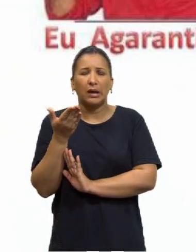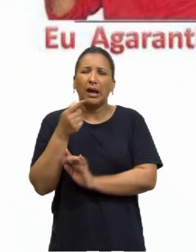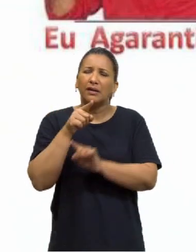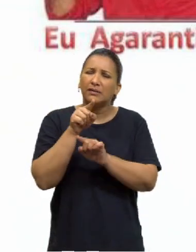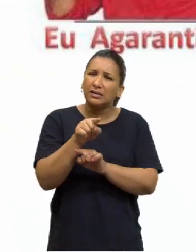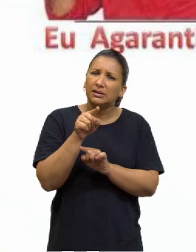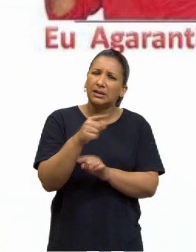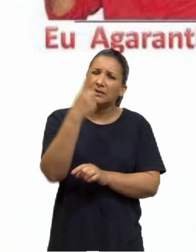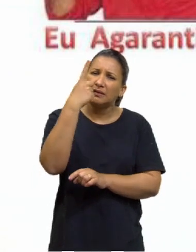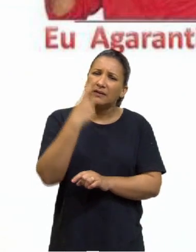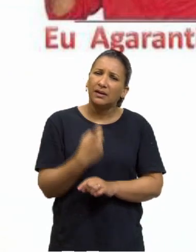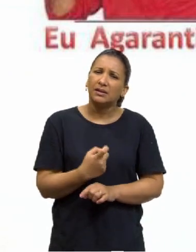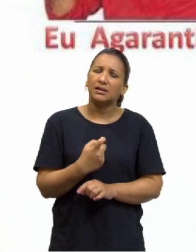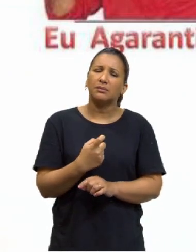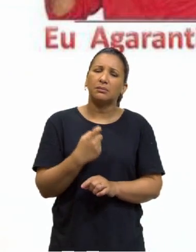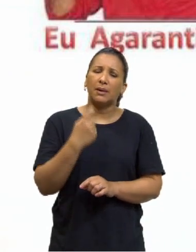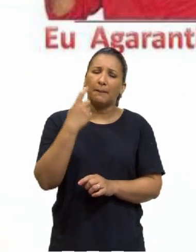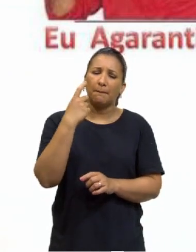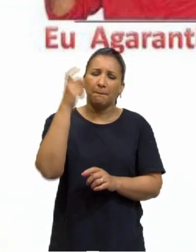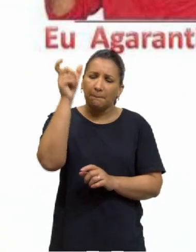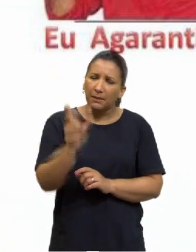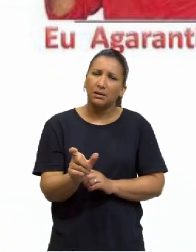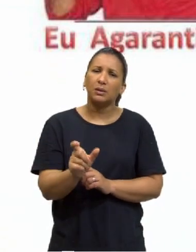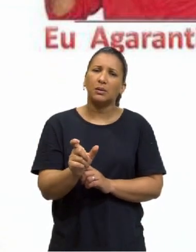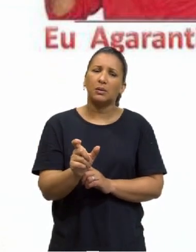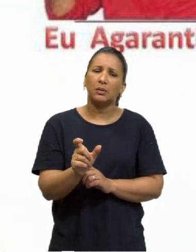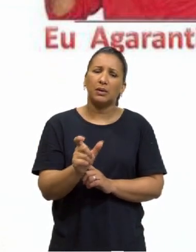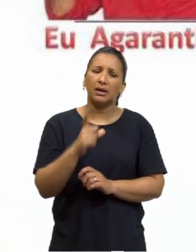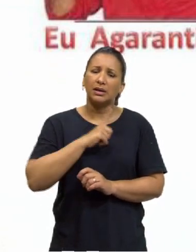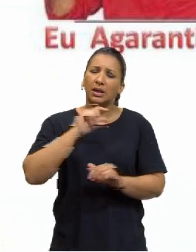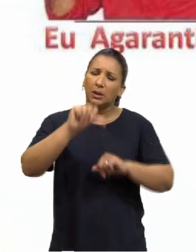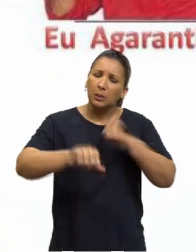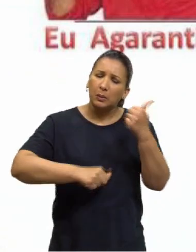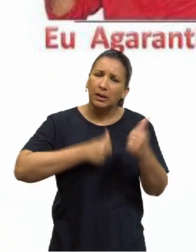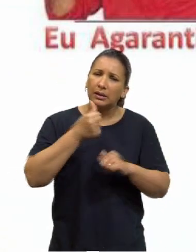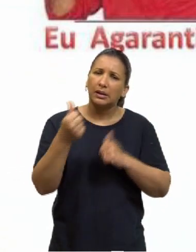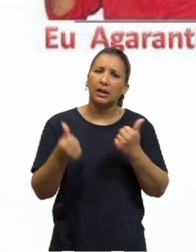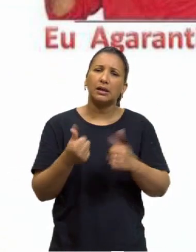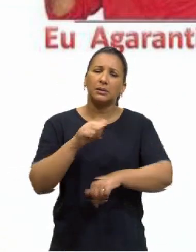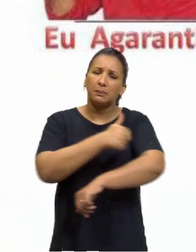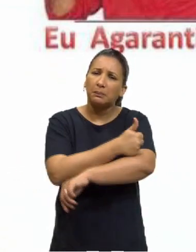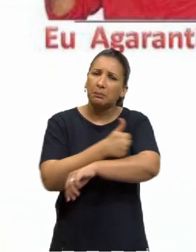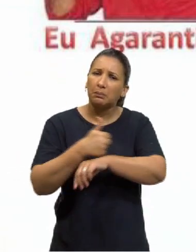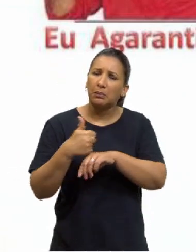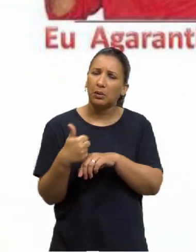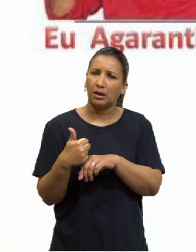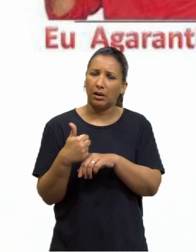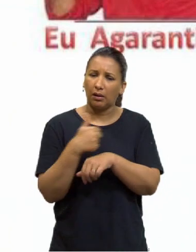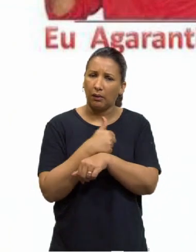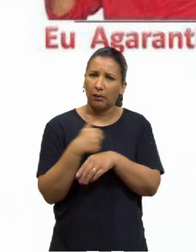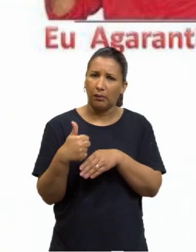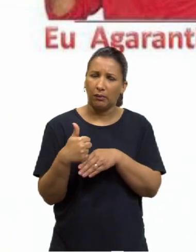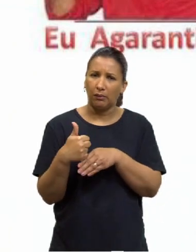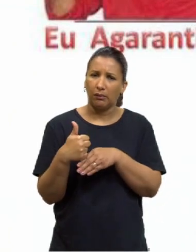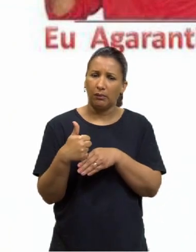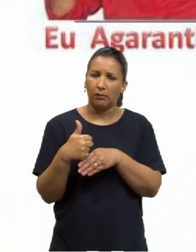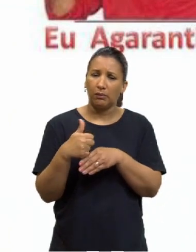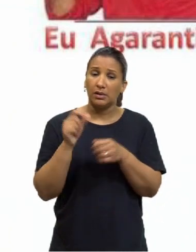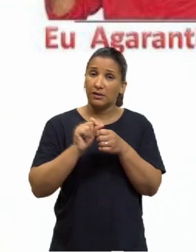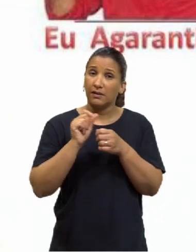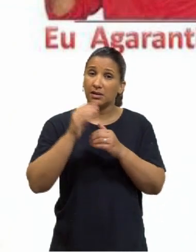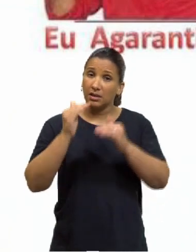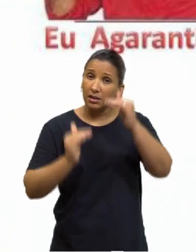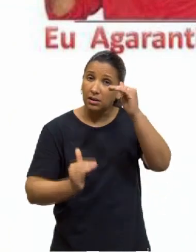vai ser um ser virtuoso, você vai ter qualidades morais. Quando você conseguir fazer esse exercício do equilíbrio,